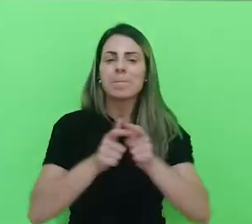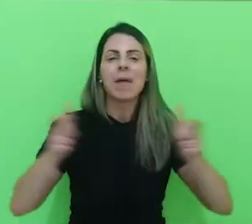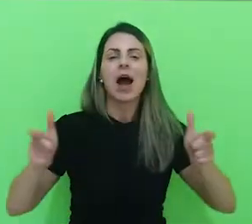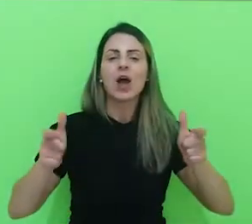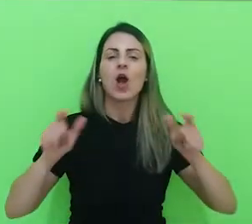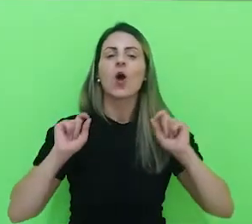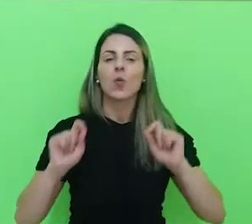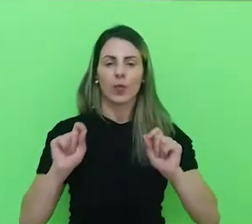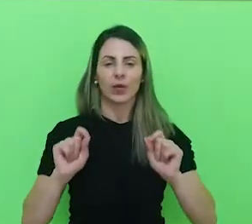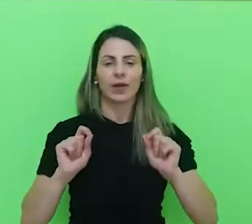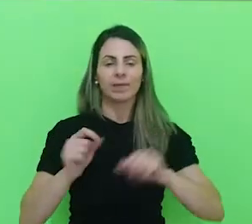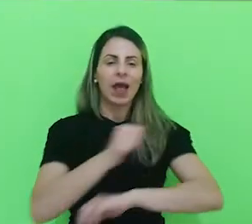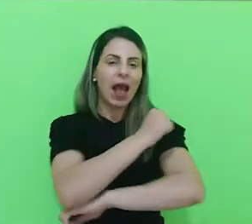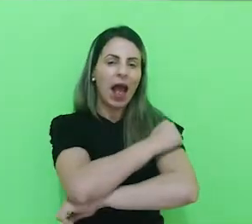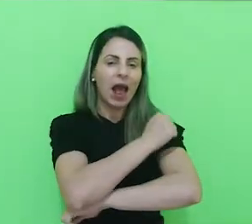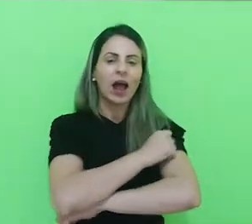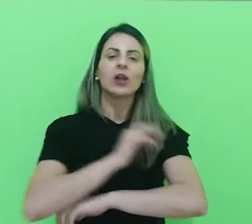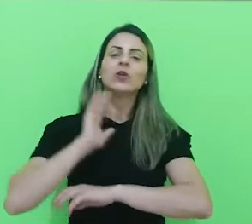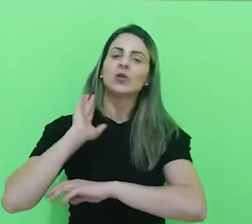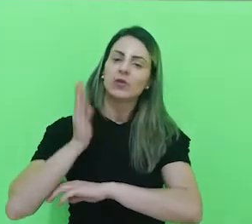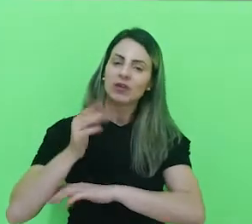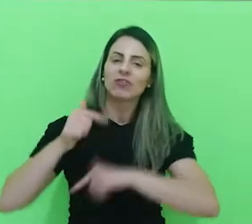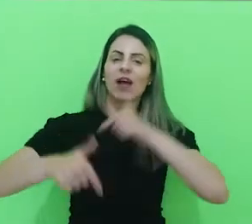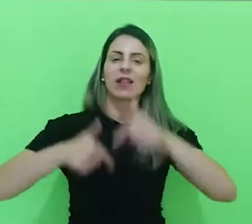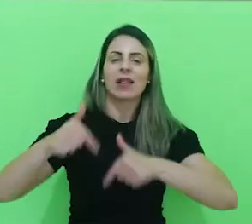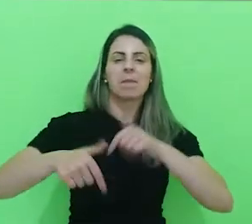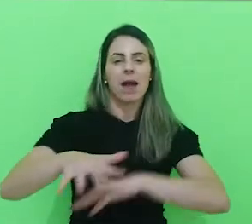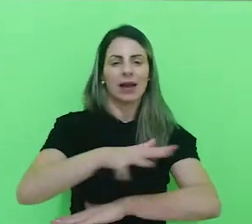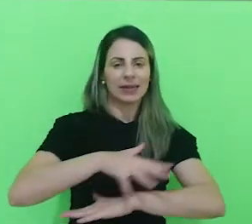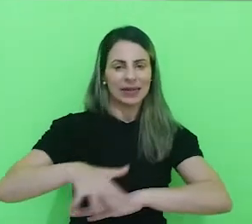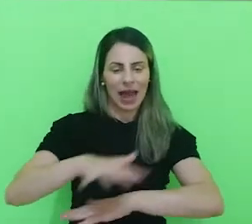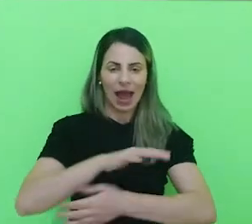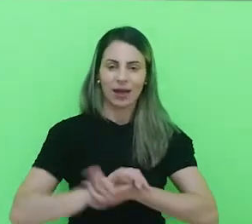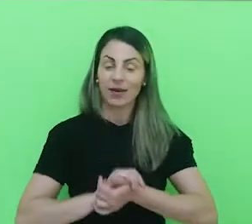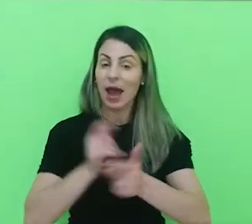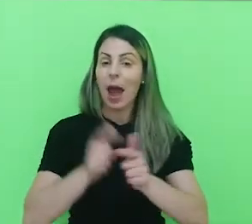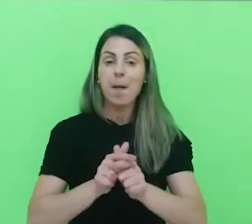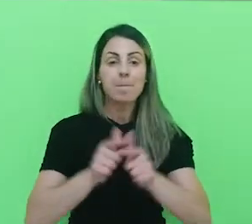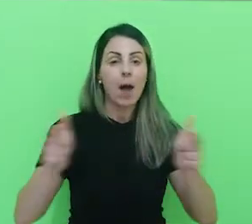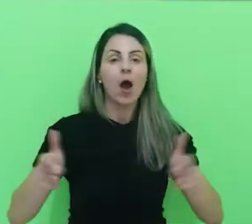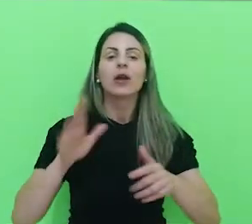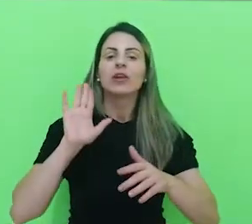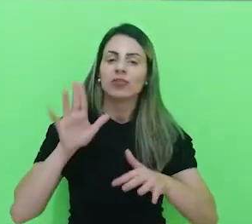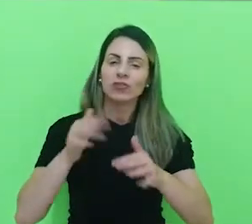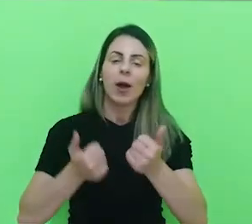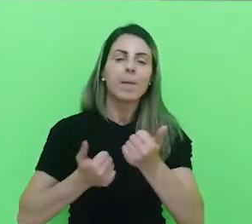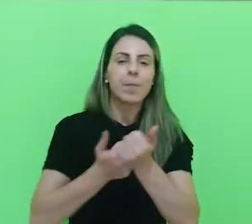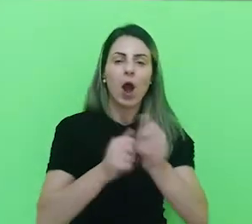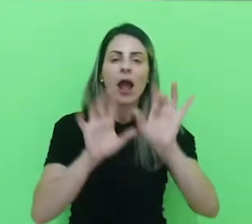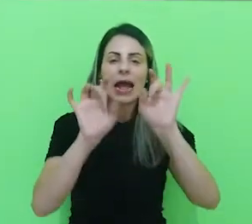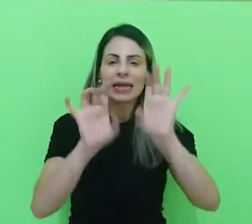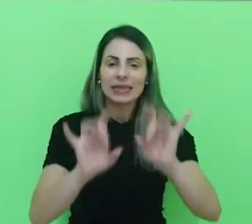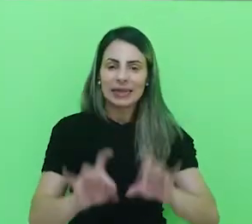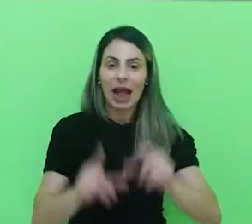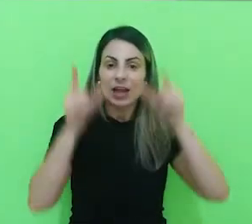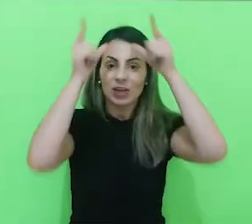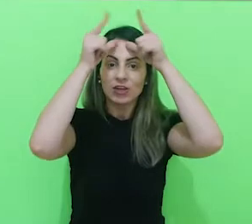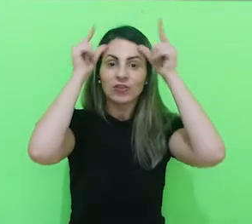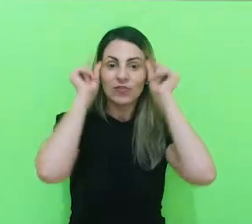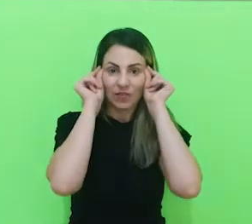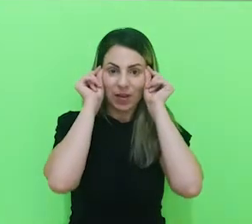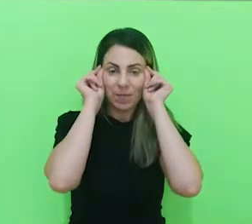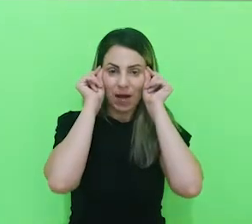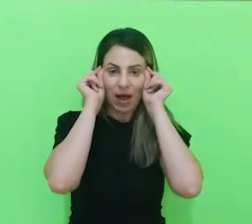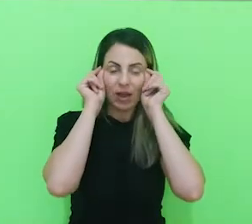são alunos que já atuam na área. A maioria deles já são auxiliares e técnicos de enfermagem, que são